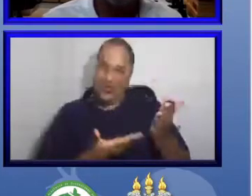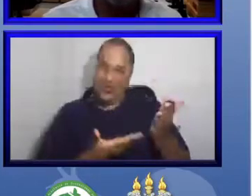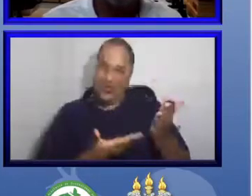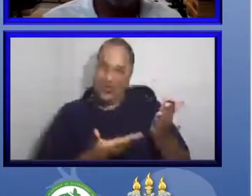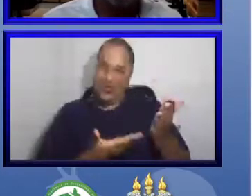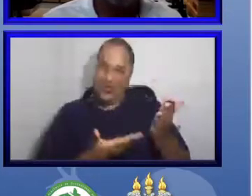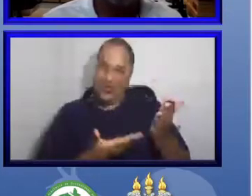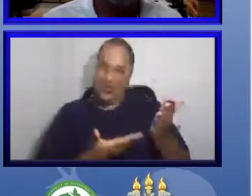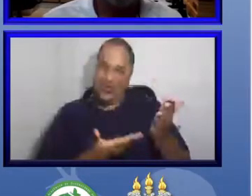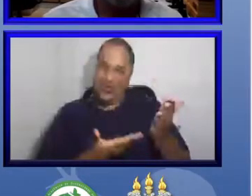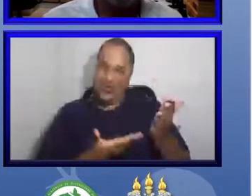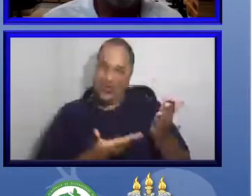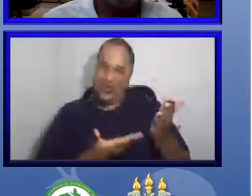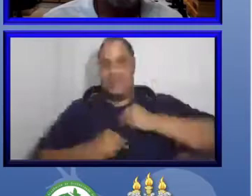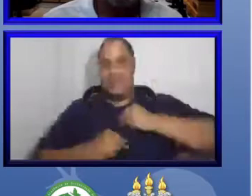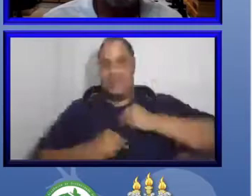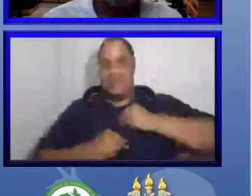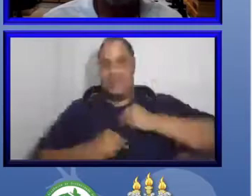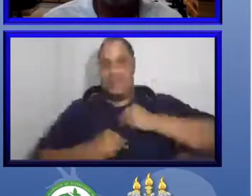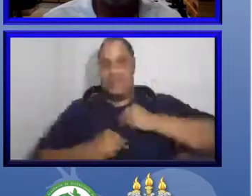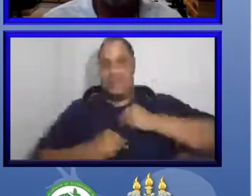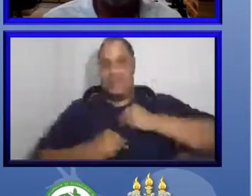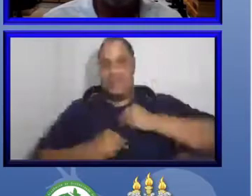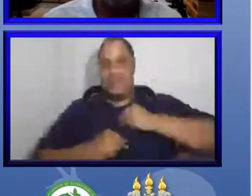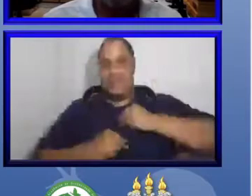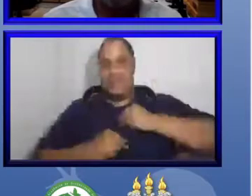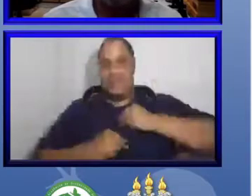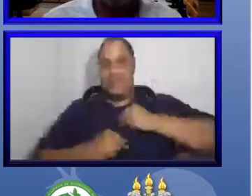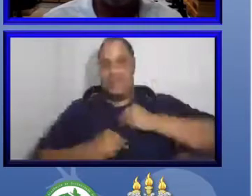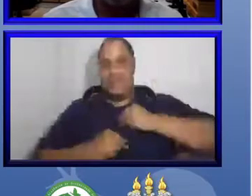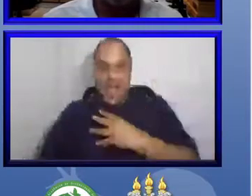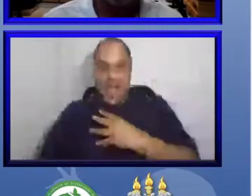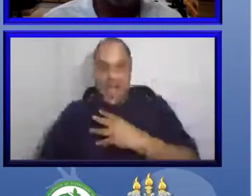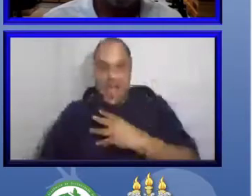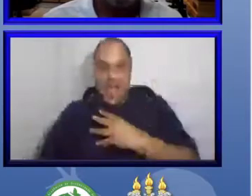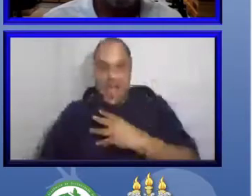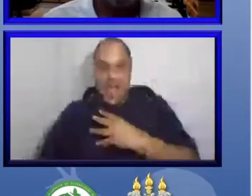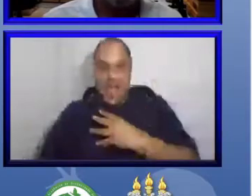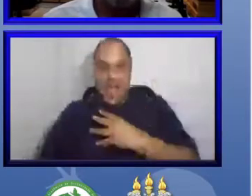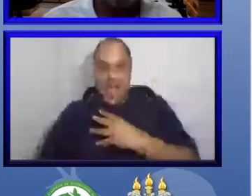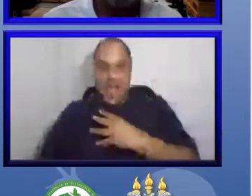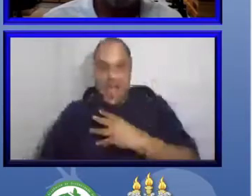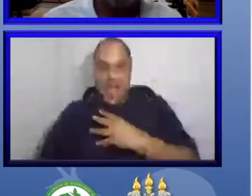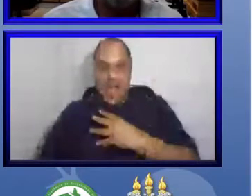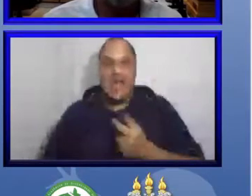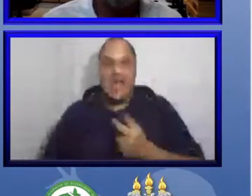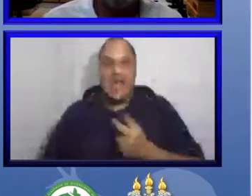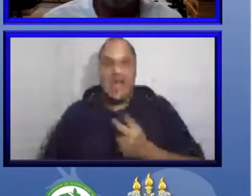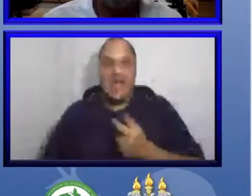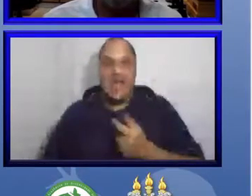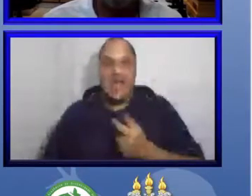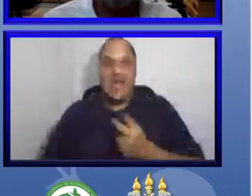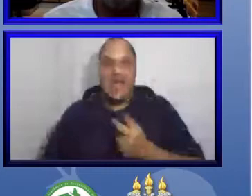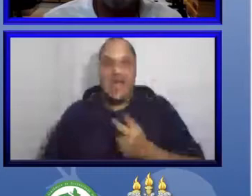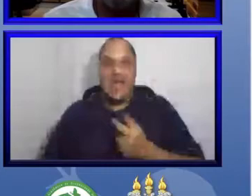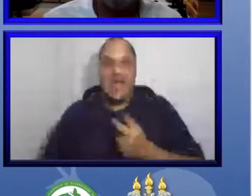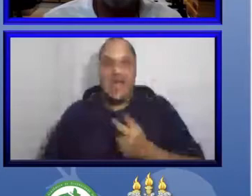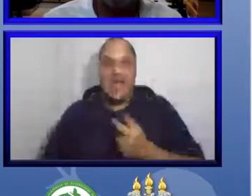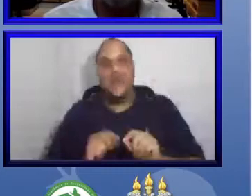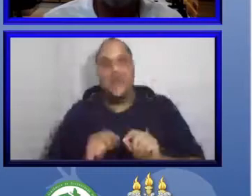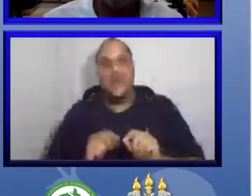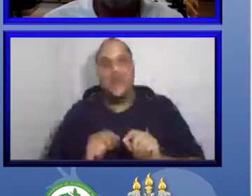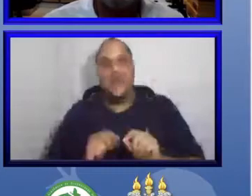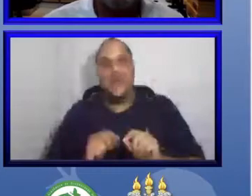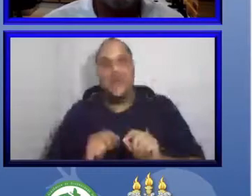então, reuni isso por uma foto por ocasião do simpósio do